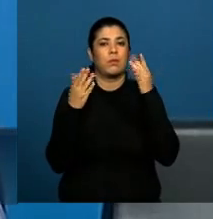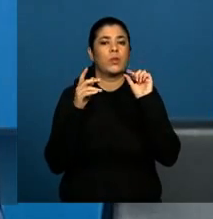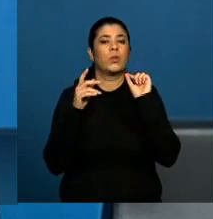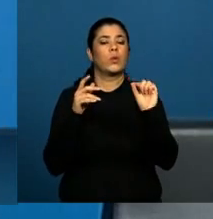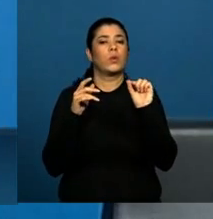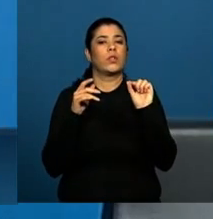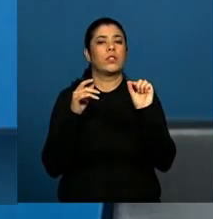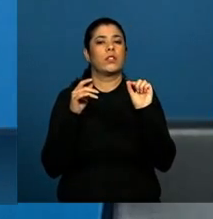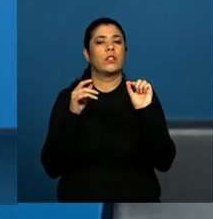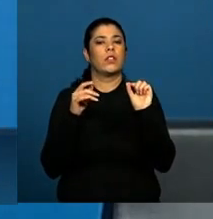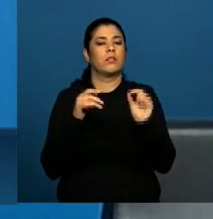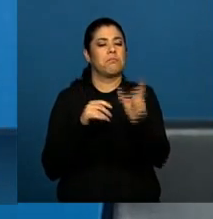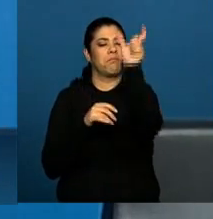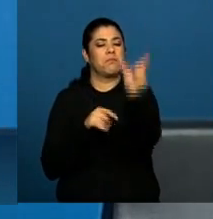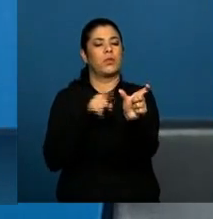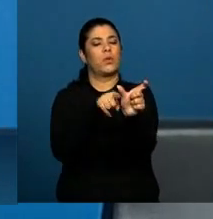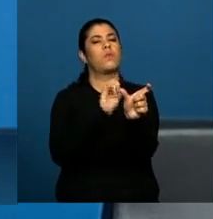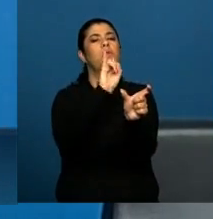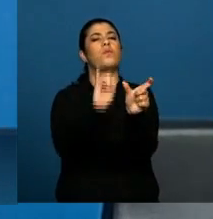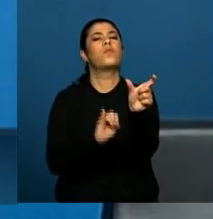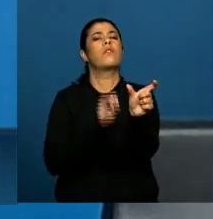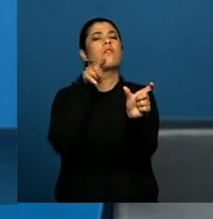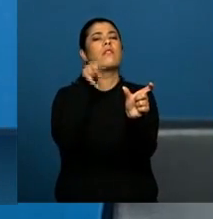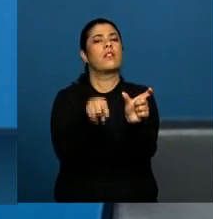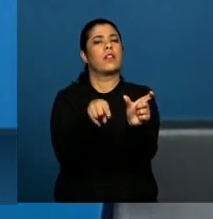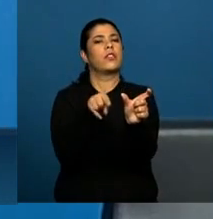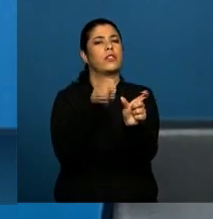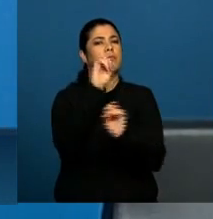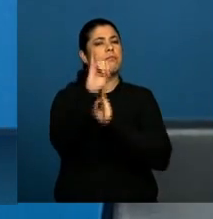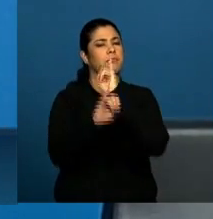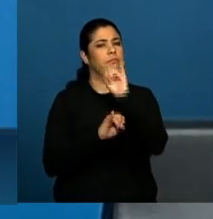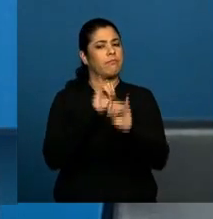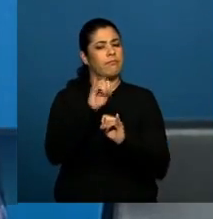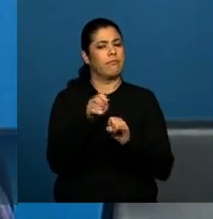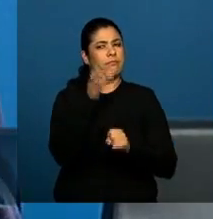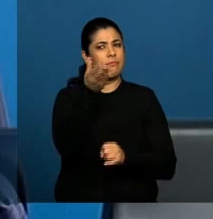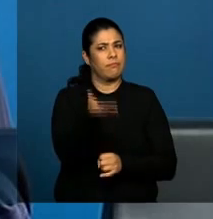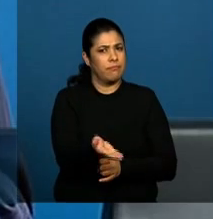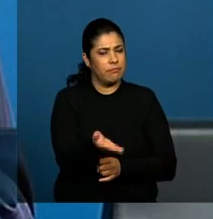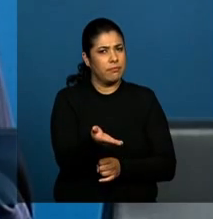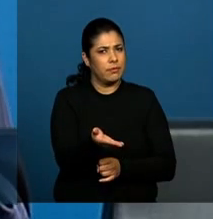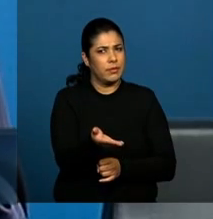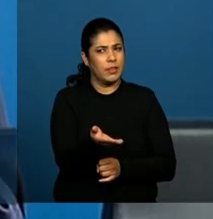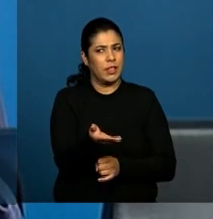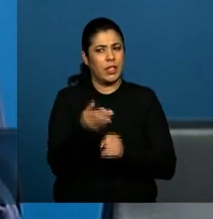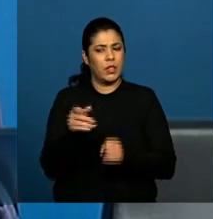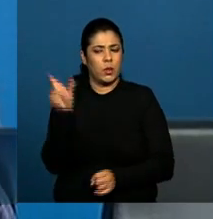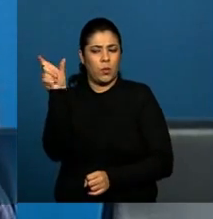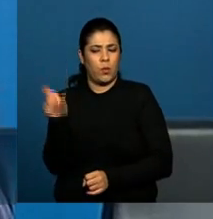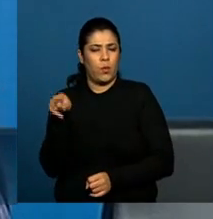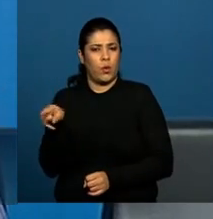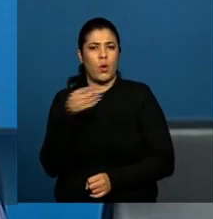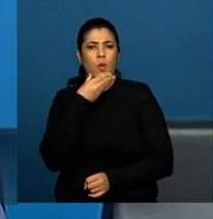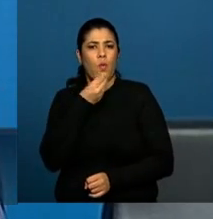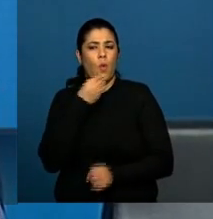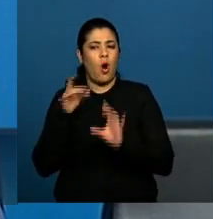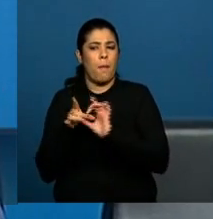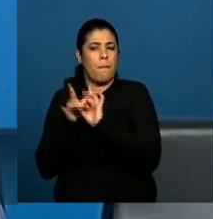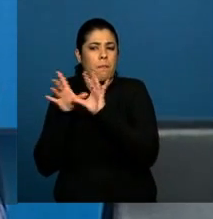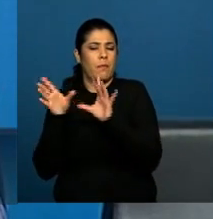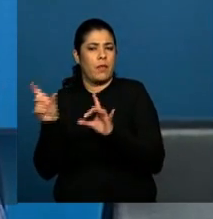estranho ser do mundo, que são os homens e as mulheres,